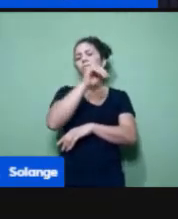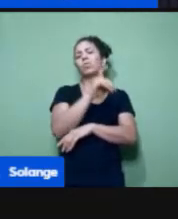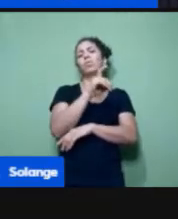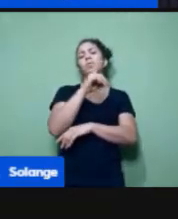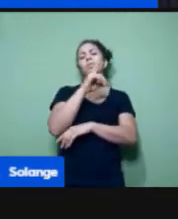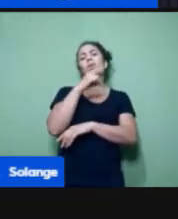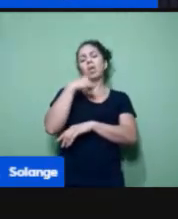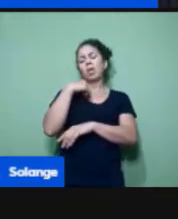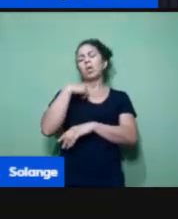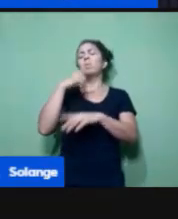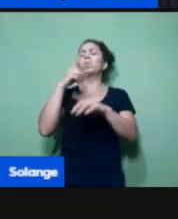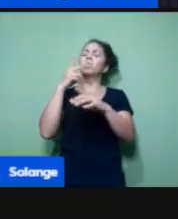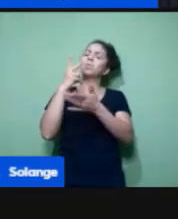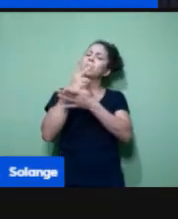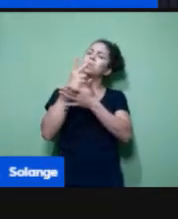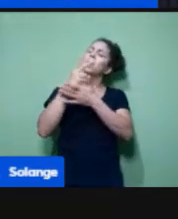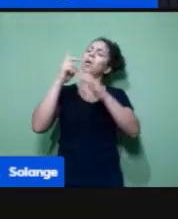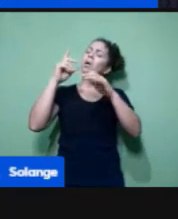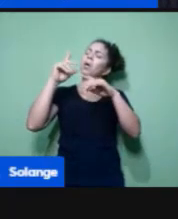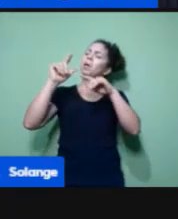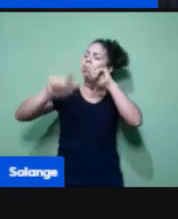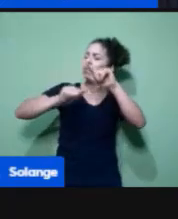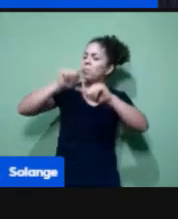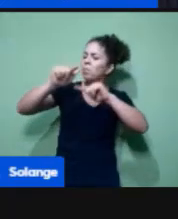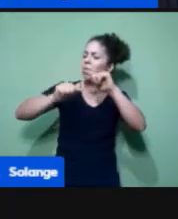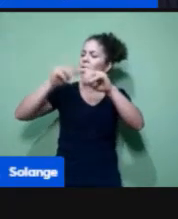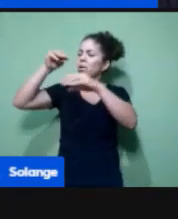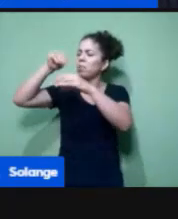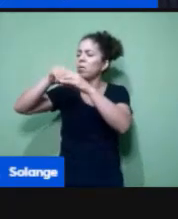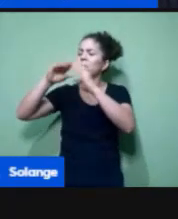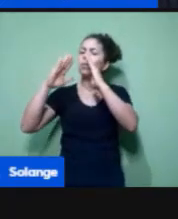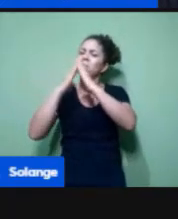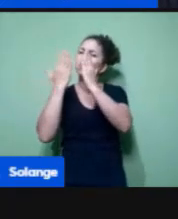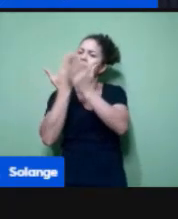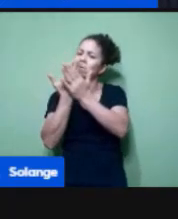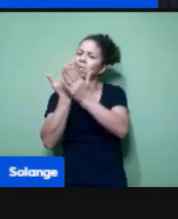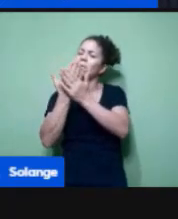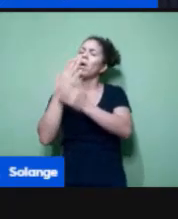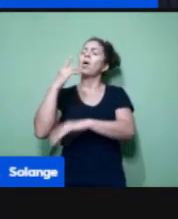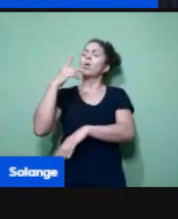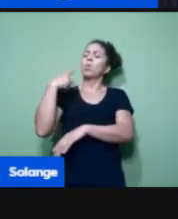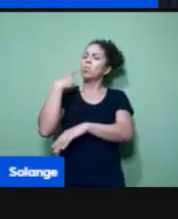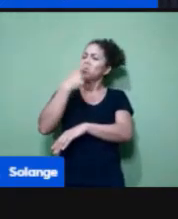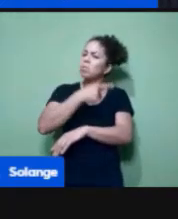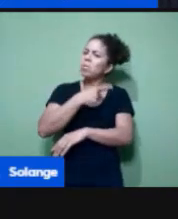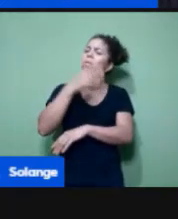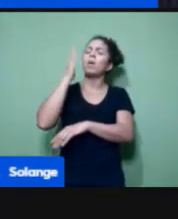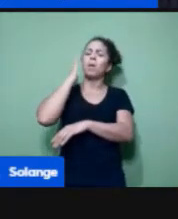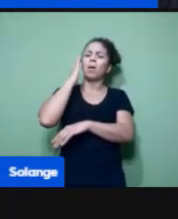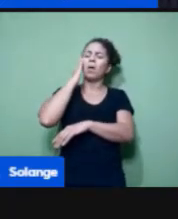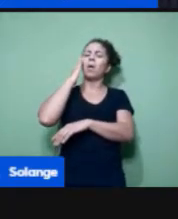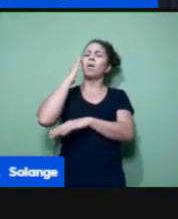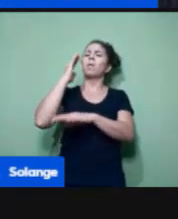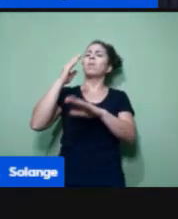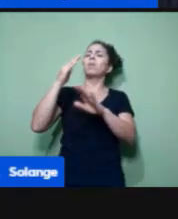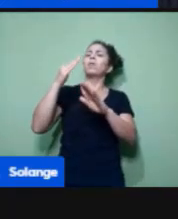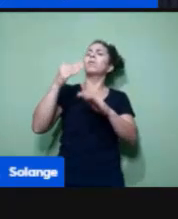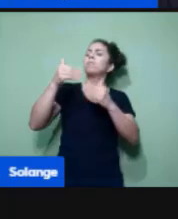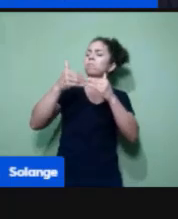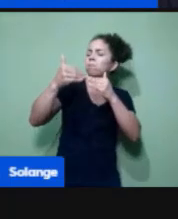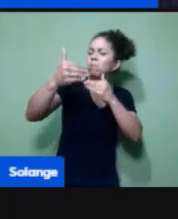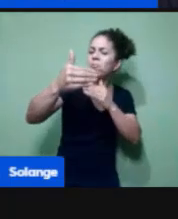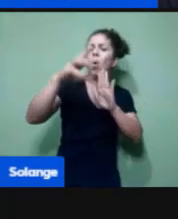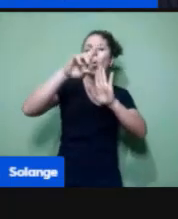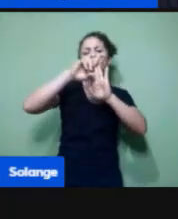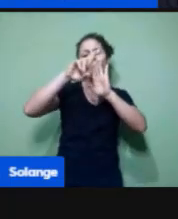a educação física na escola também, e a gente sabe da dificuldade, sim, de manter essas rotinas. Mas, é